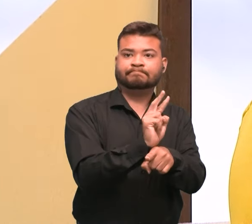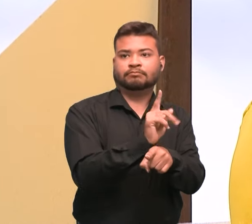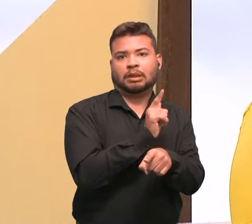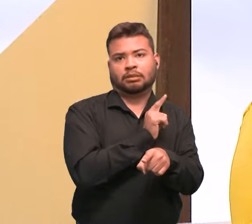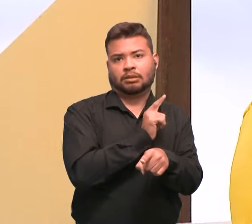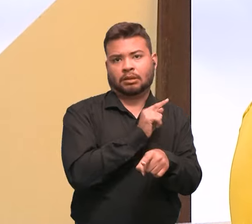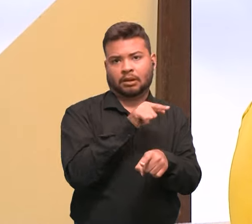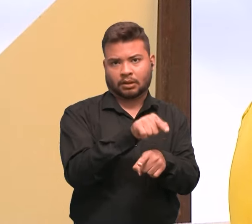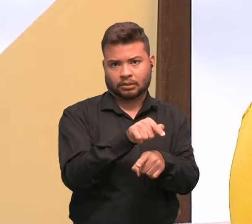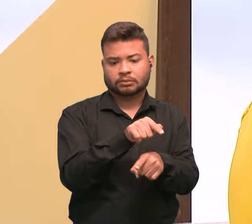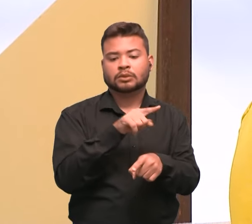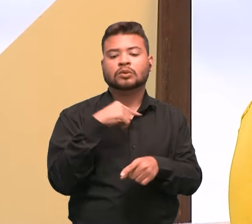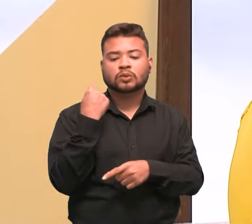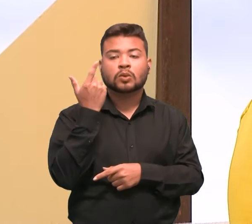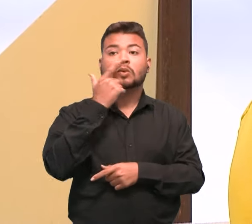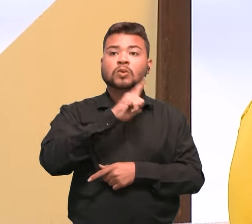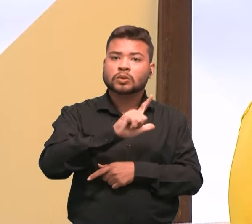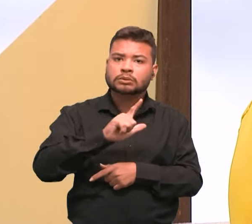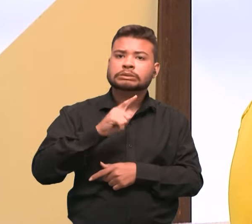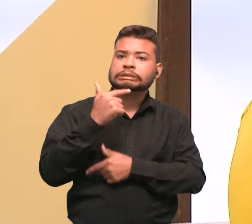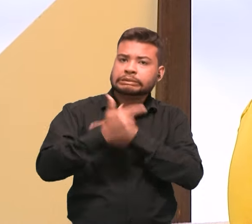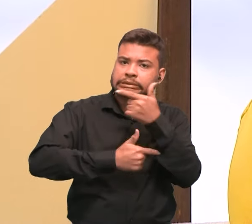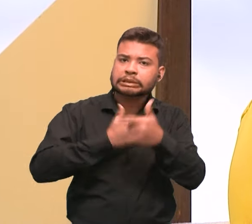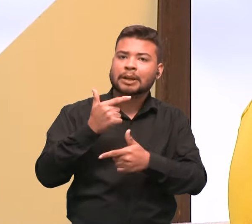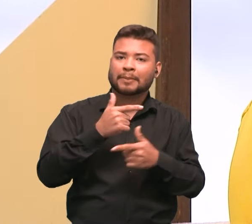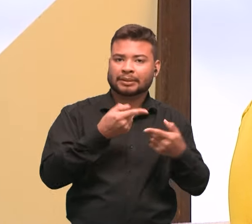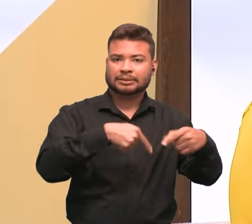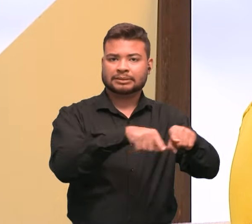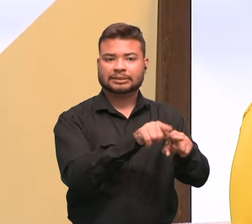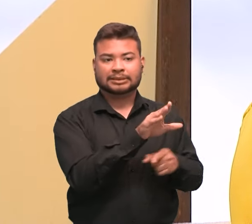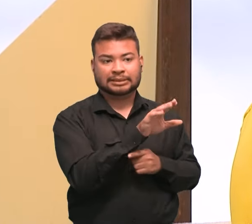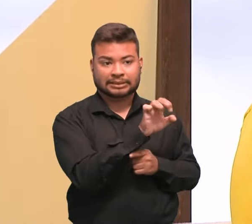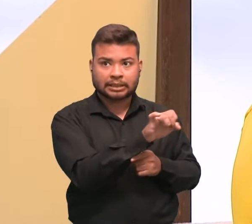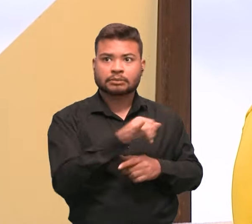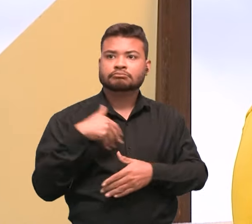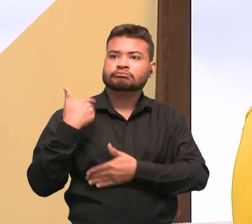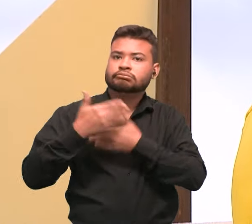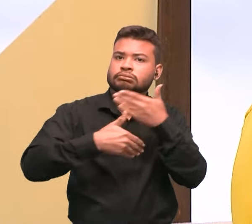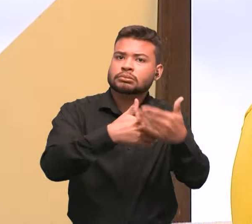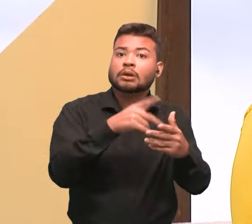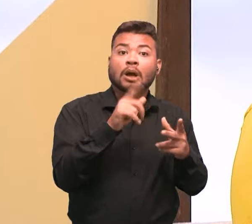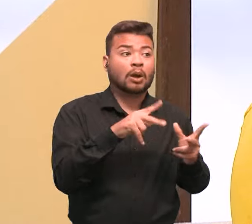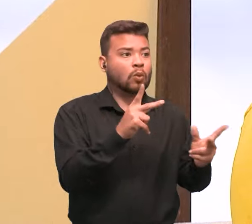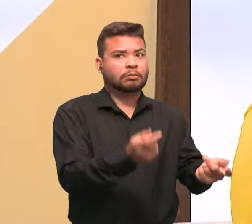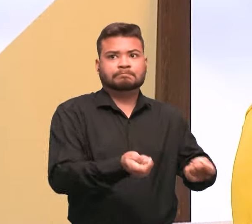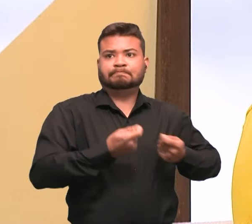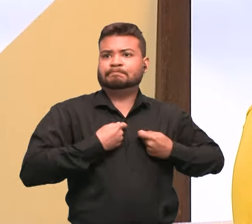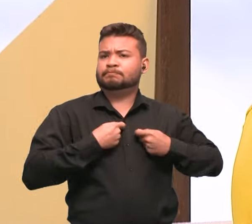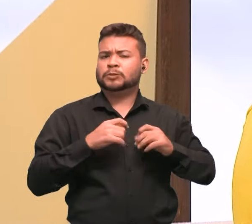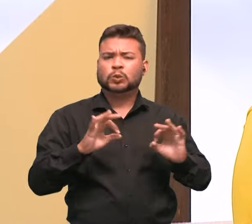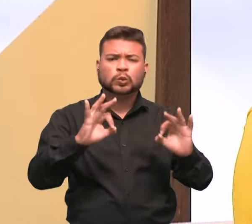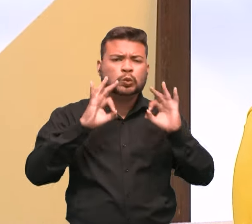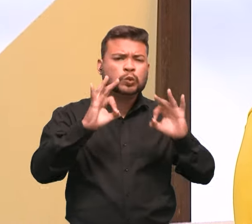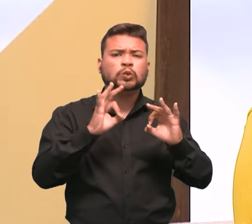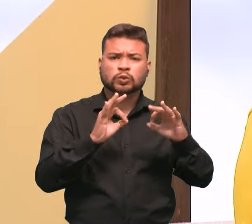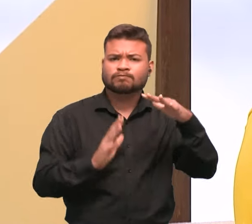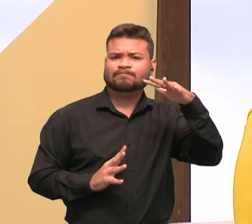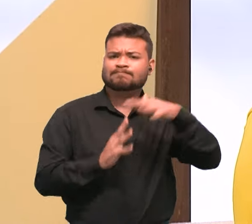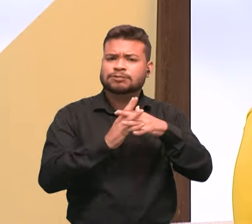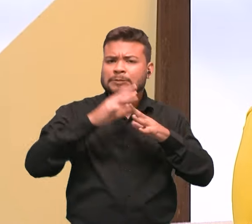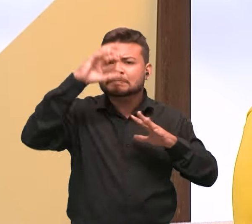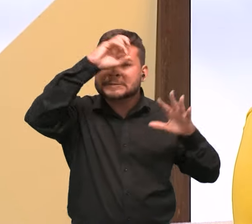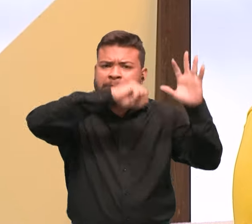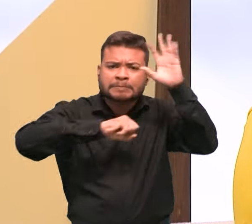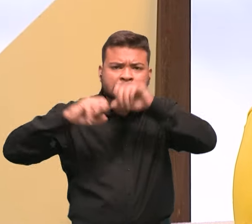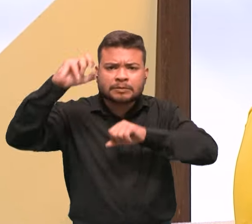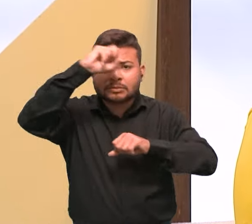conseguiu acompanhar todo o trabalho lá com o SEI. E com certeza é enriquecedor o trabalho deles, assim, de apoio. A gente tem apoio a editais